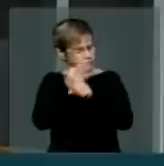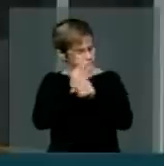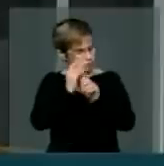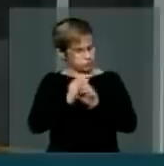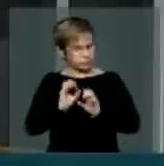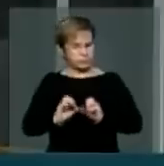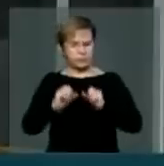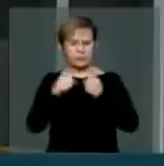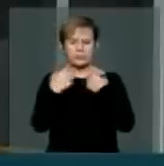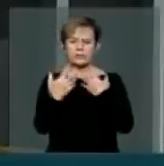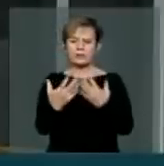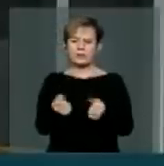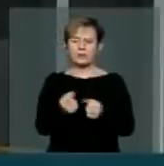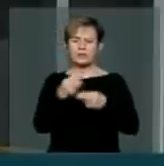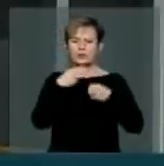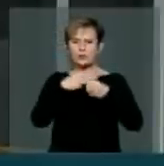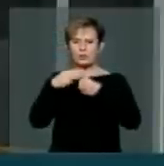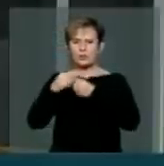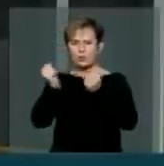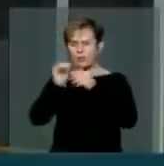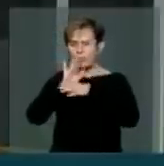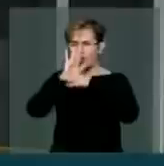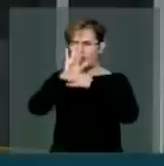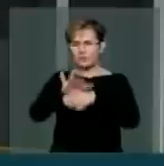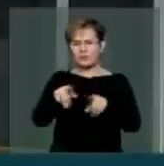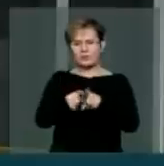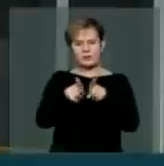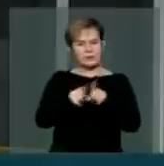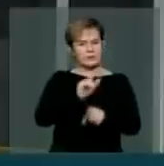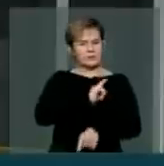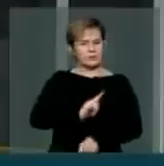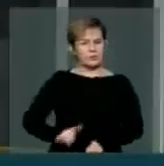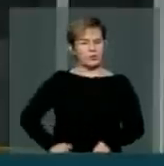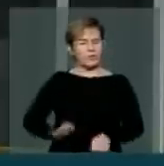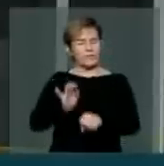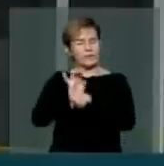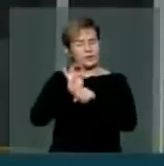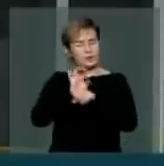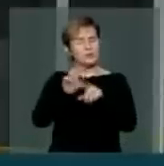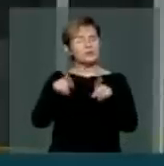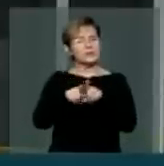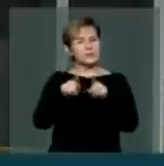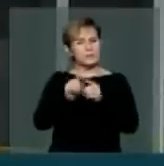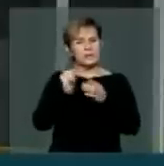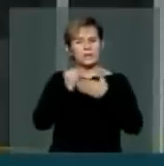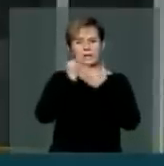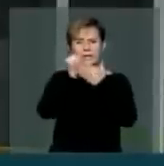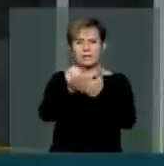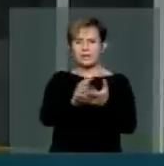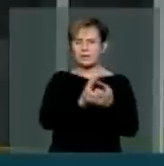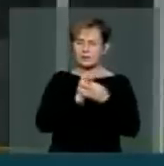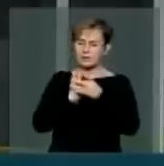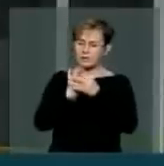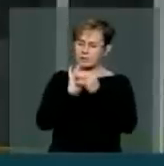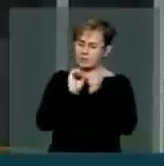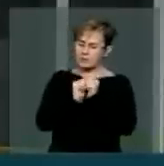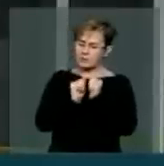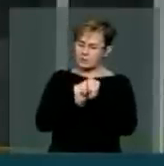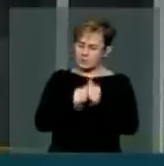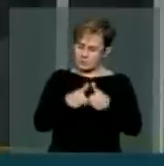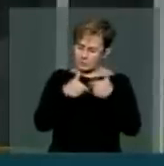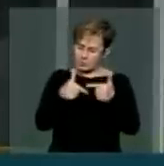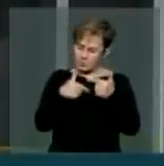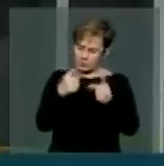municípios não possam contribuir e que os governos estaduais também não possam se juntar nessa